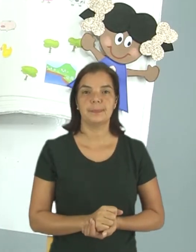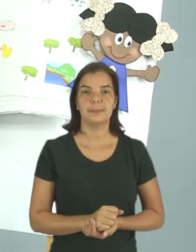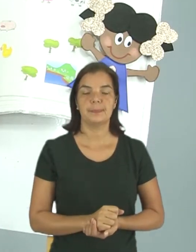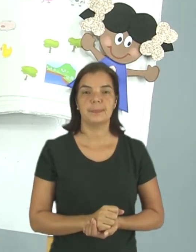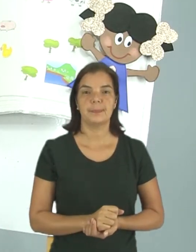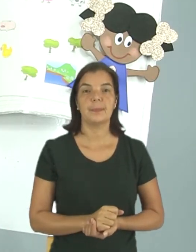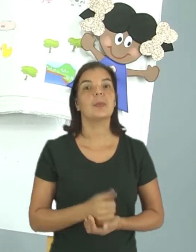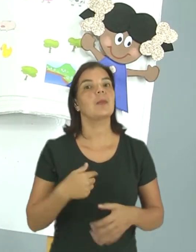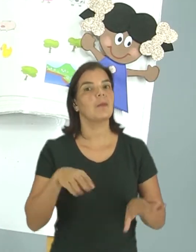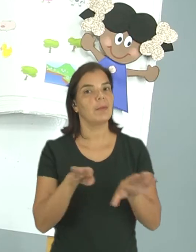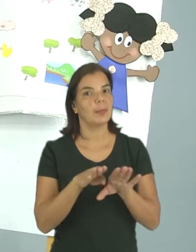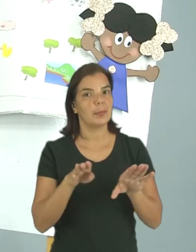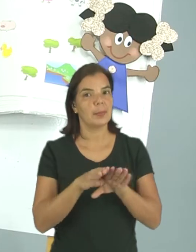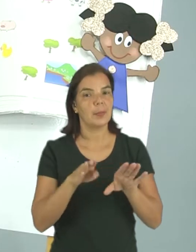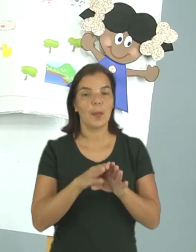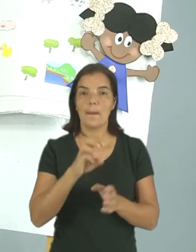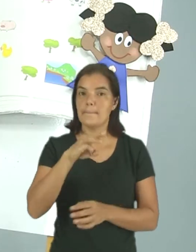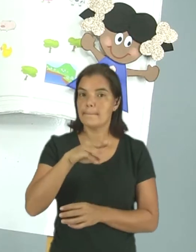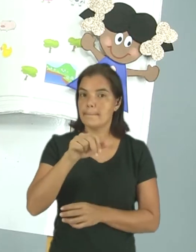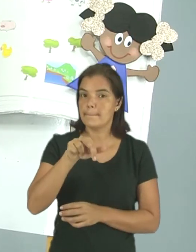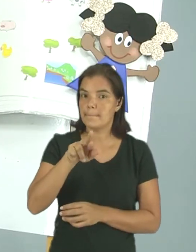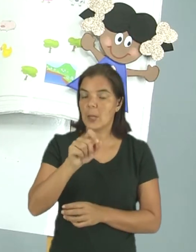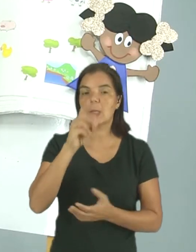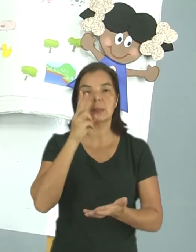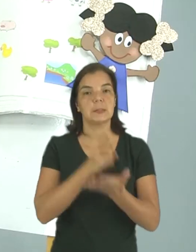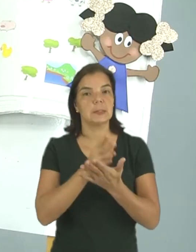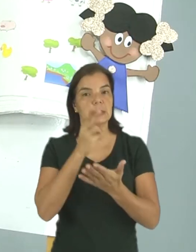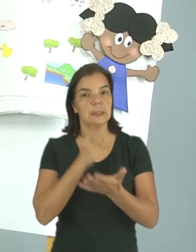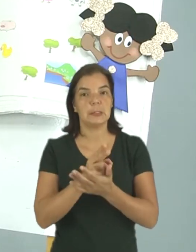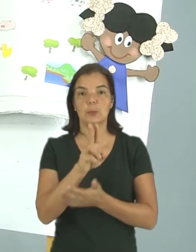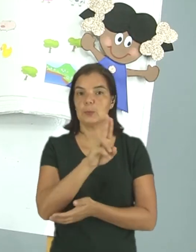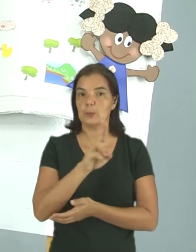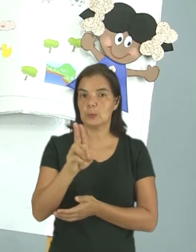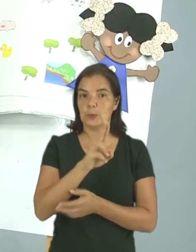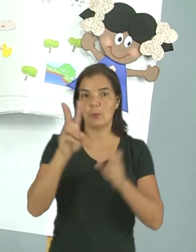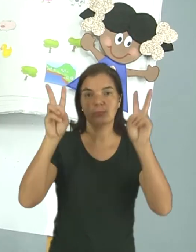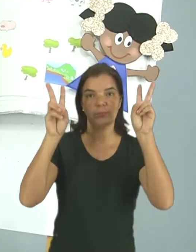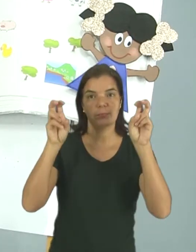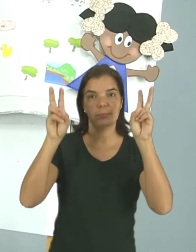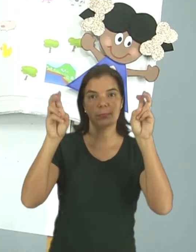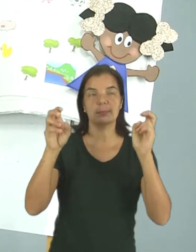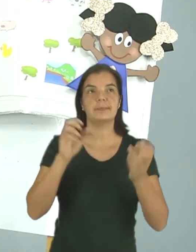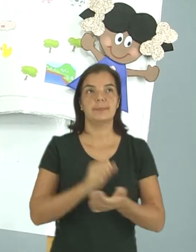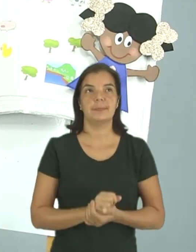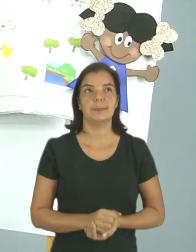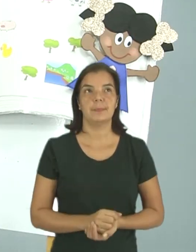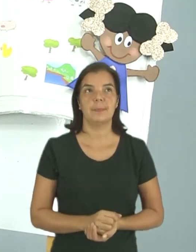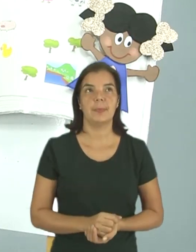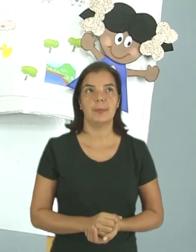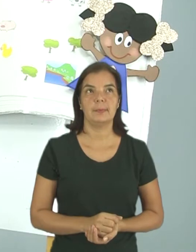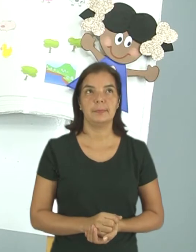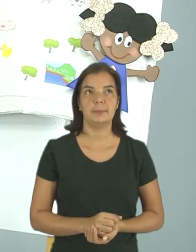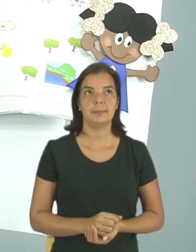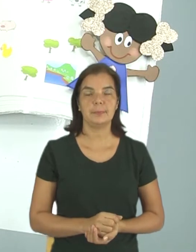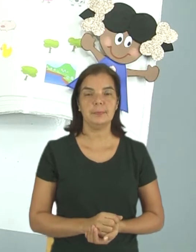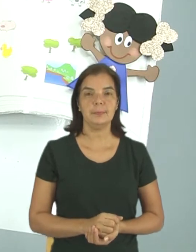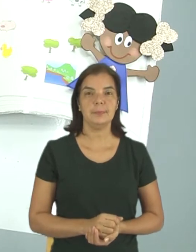Então, o diário de Mila tem sempre o seu título. Então, vamos colocar aqui.